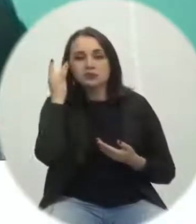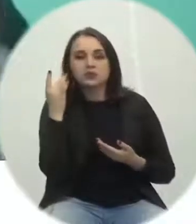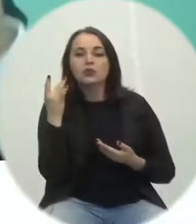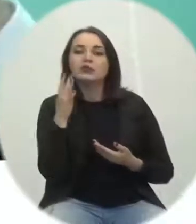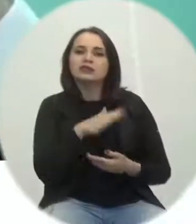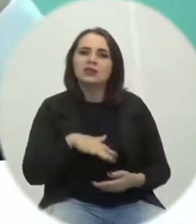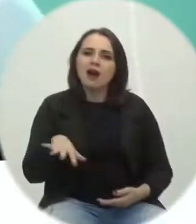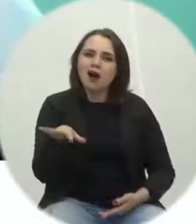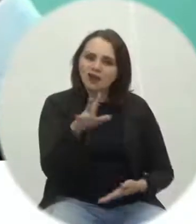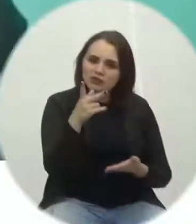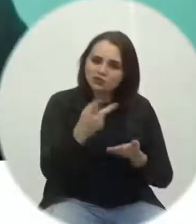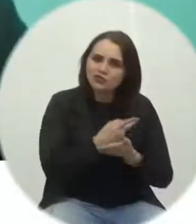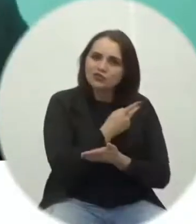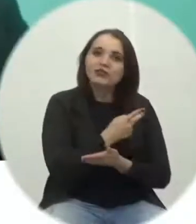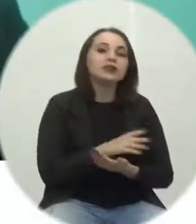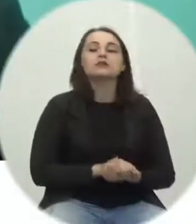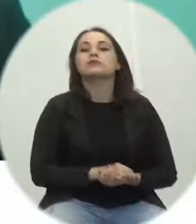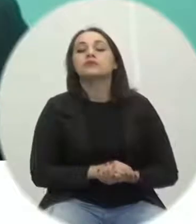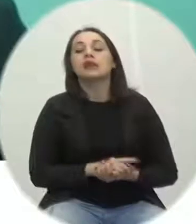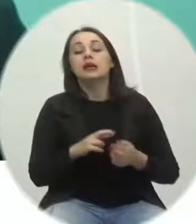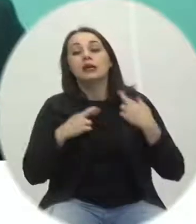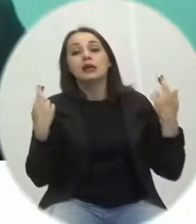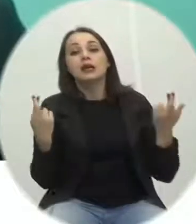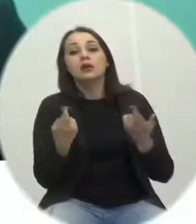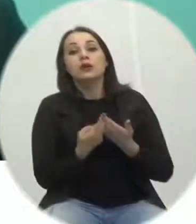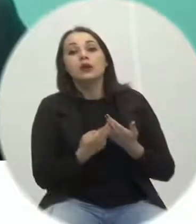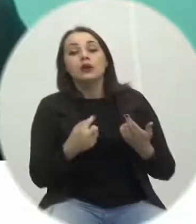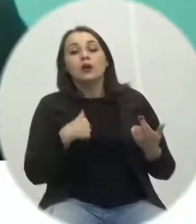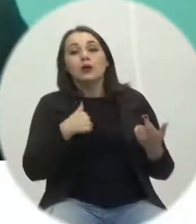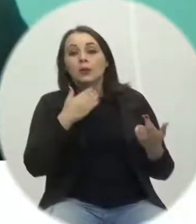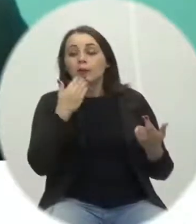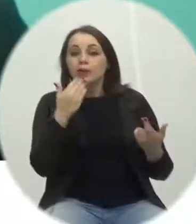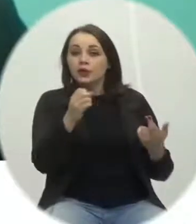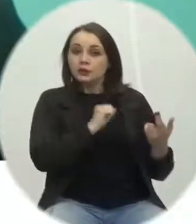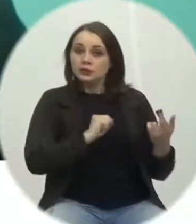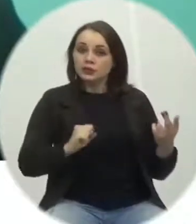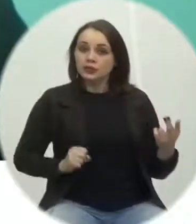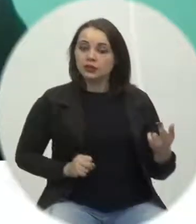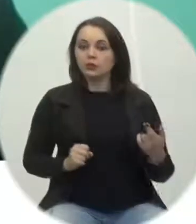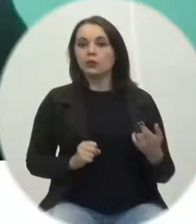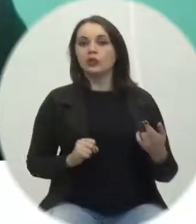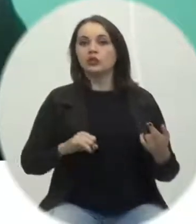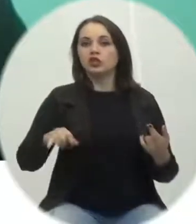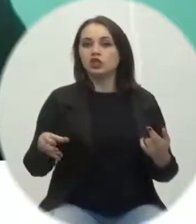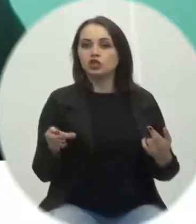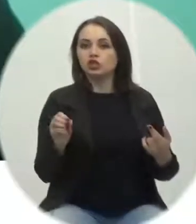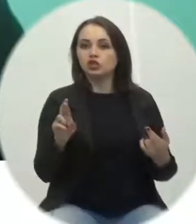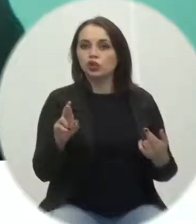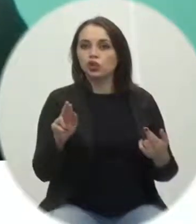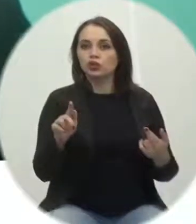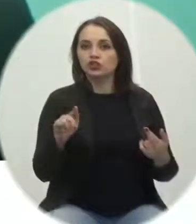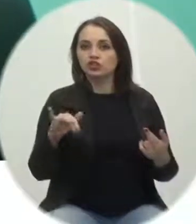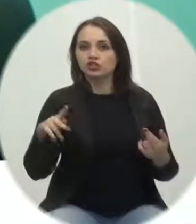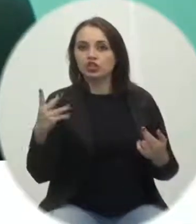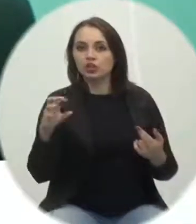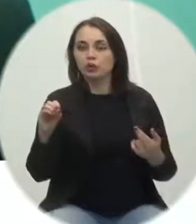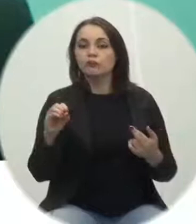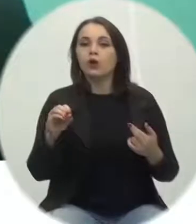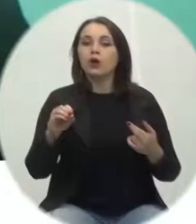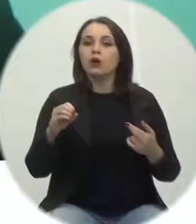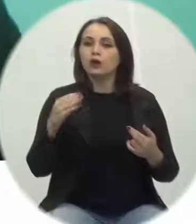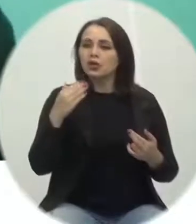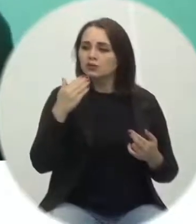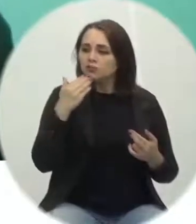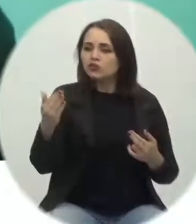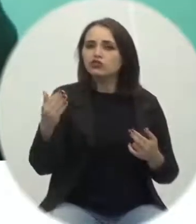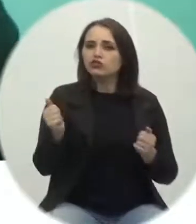Gastronômica e nessa reunião a gente pediu para o senador Jorginho Melo uma intervenção junto ao Ministério da